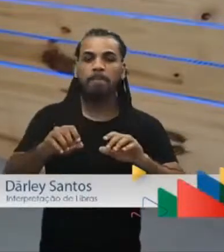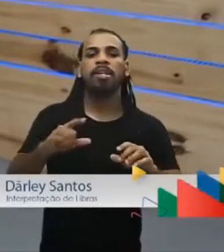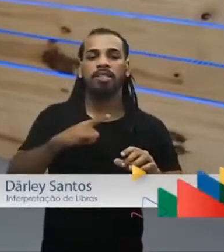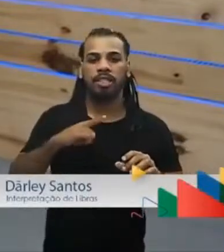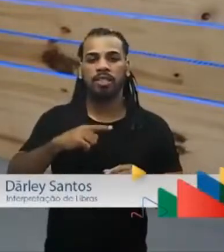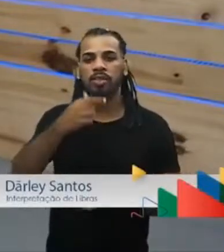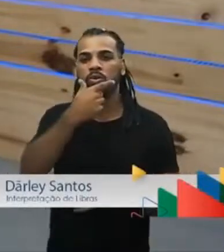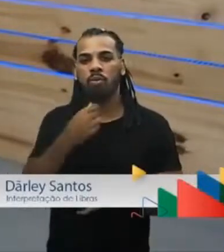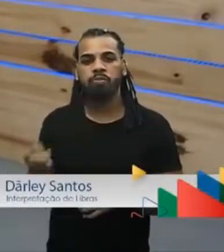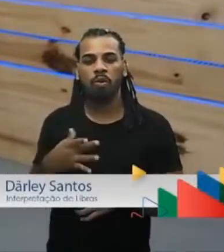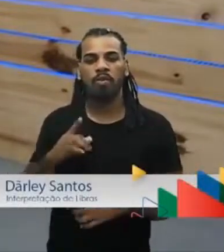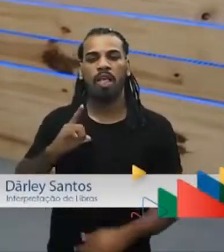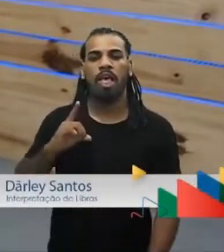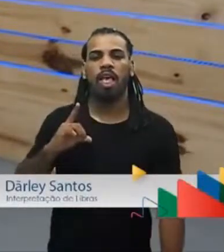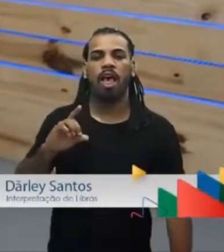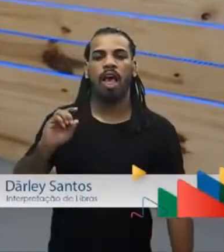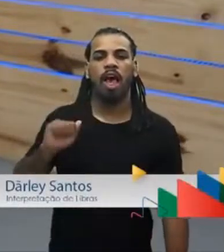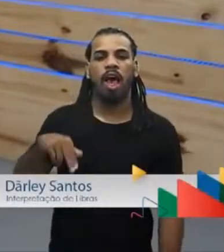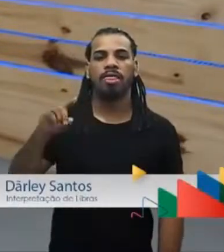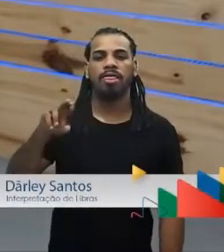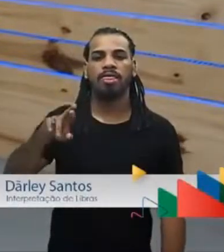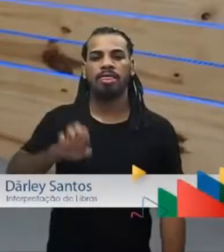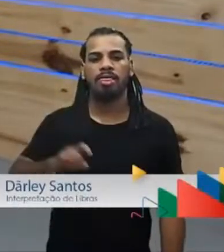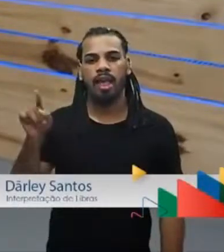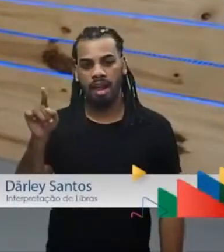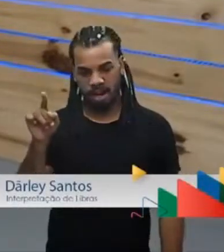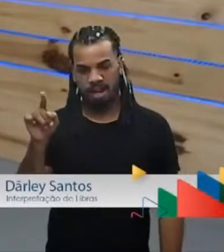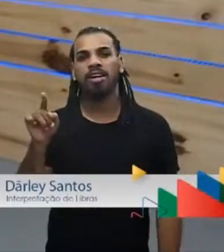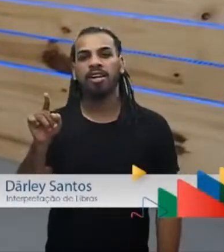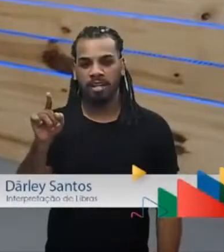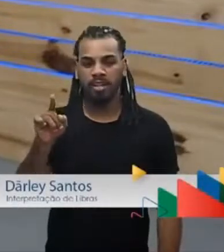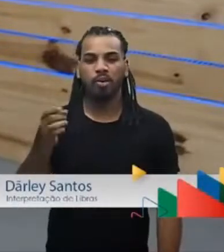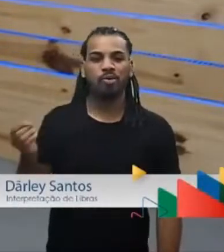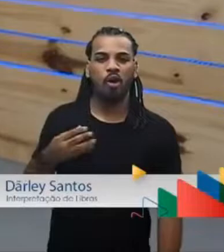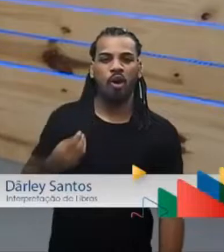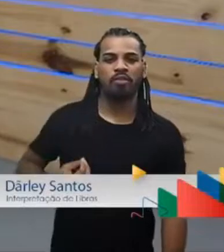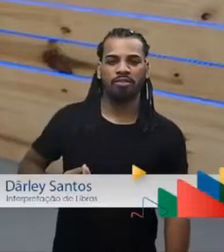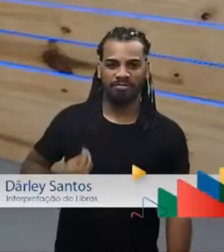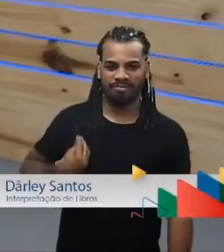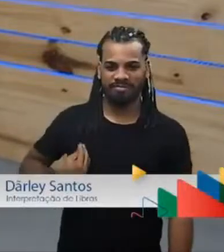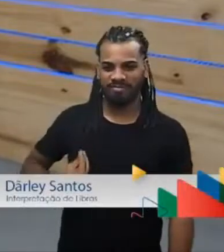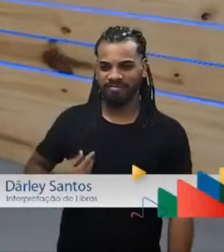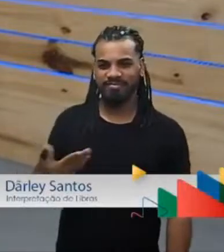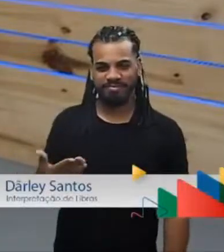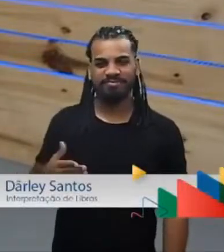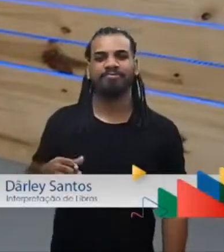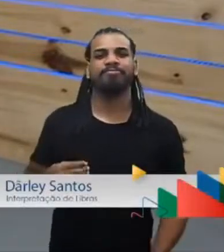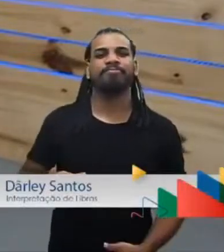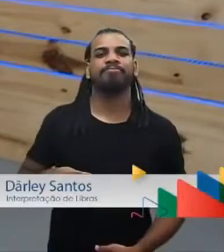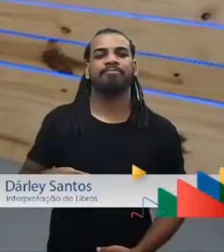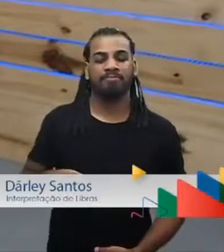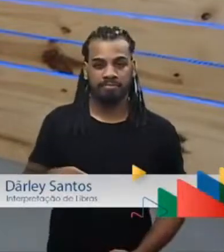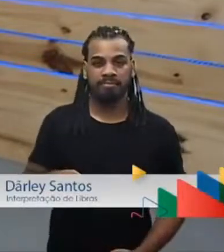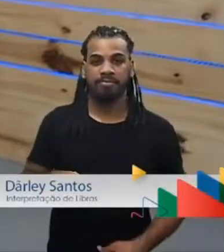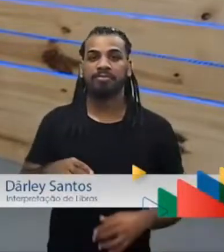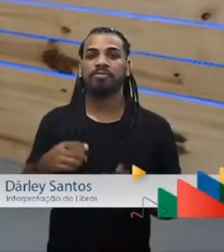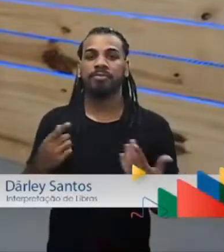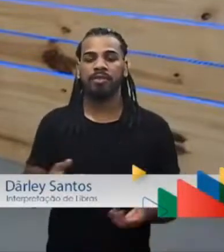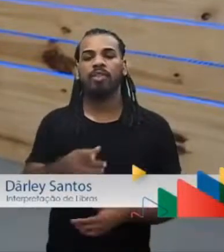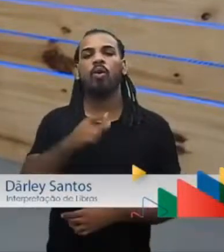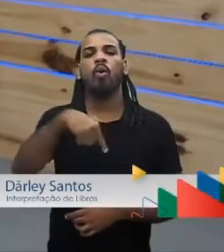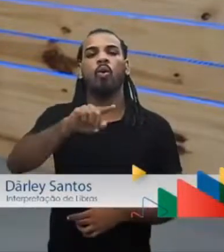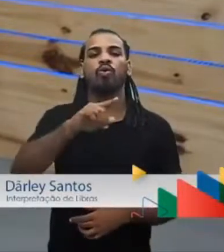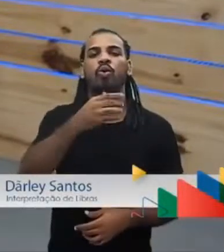de Andrezão, novo membro da equipe do Educa.pe, seja muito bem-vindo, Andrezão. A Fera que você já